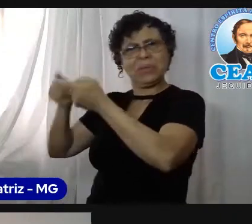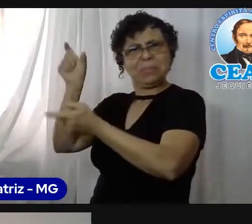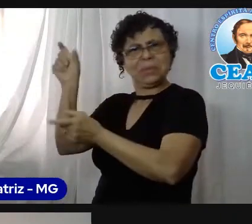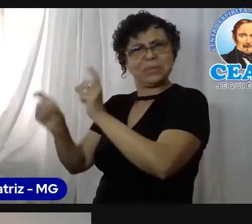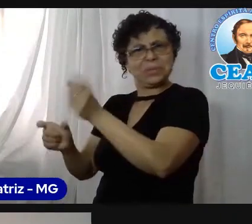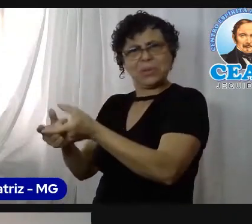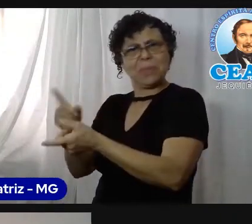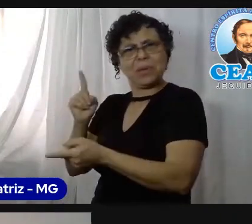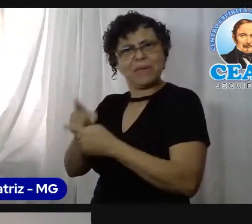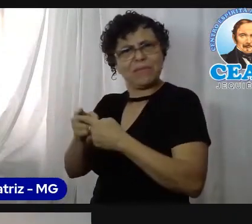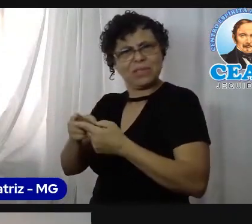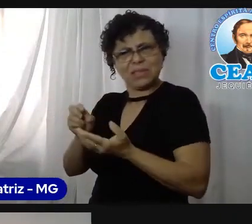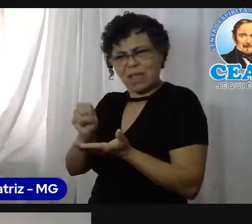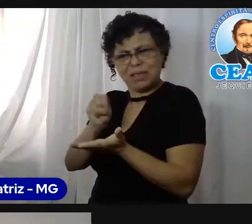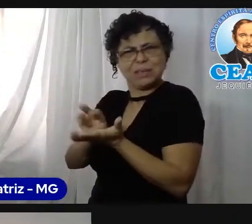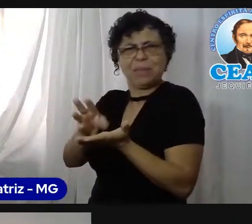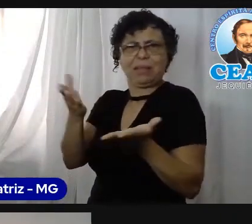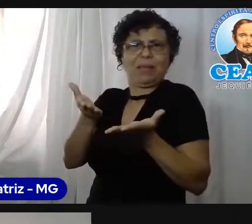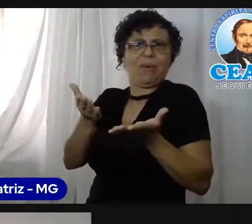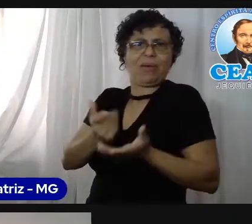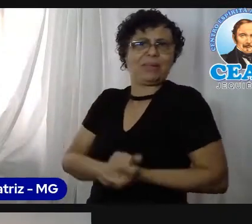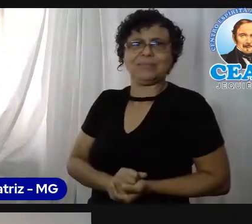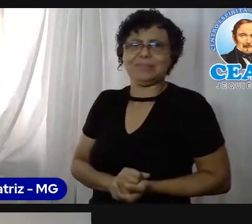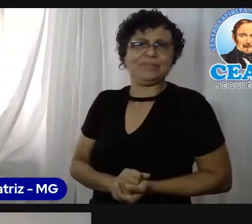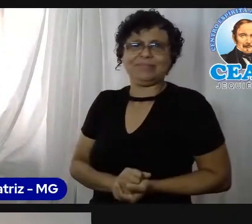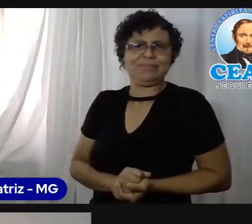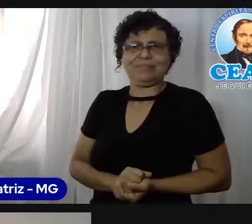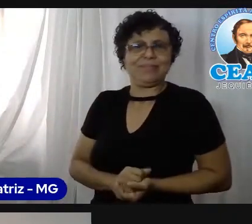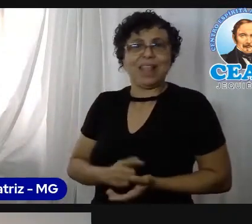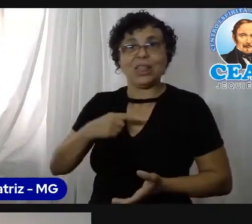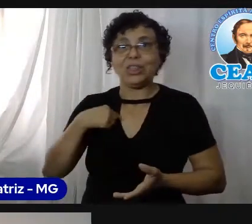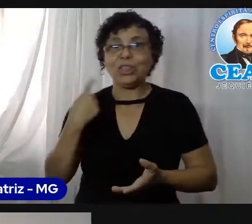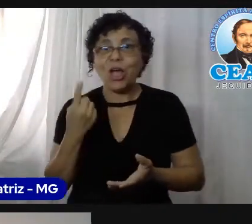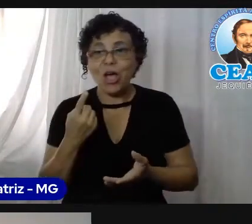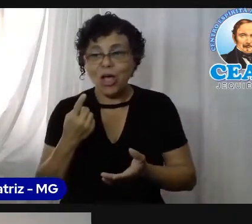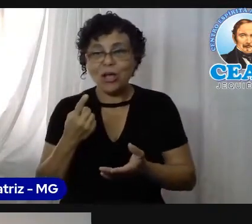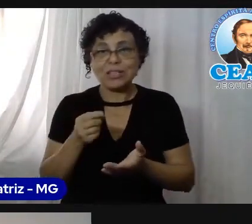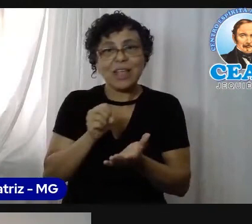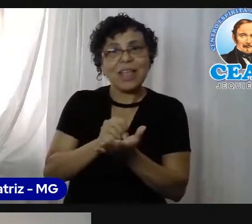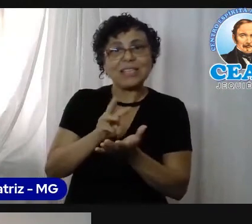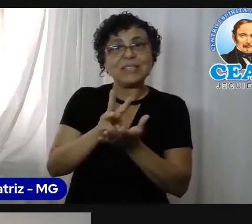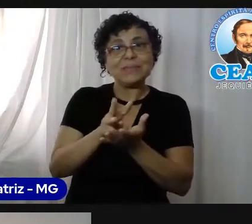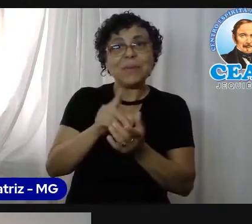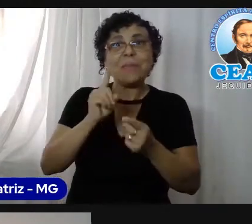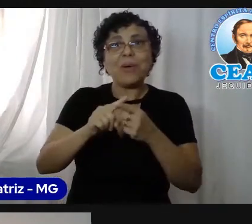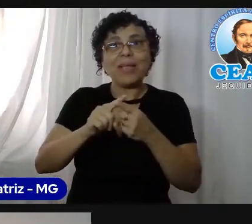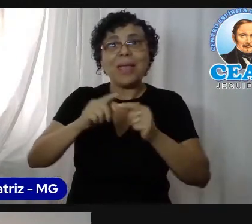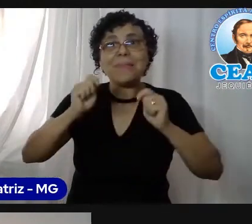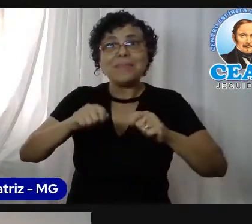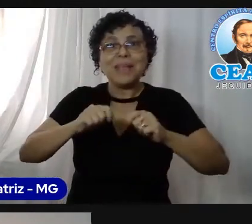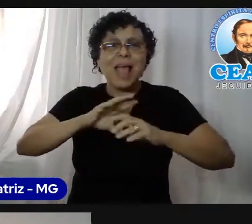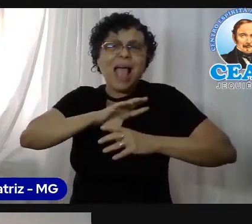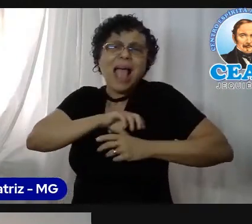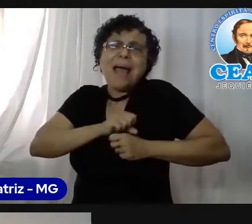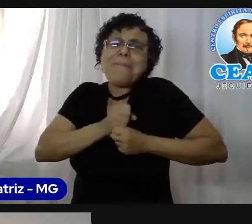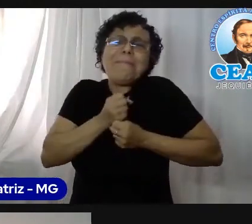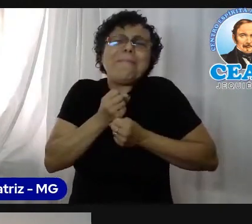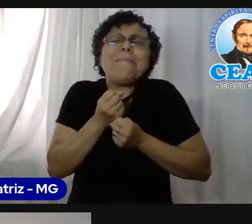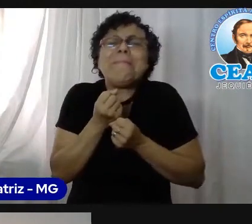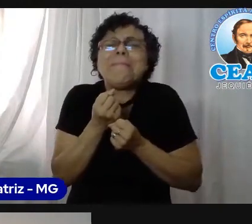fato de haver se tornado espírita. Nós nos tornamos espíritas para amar, para amar.